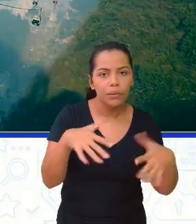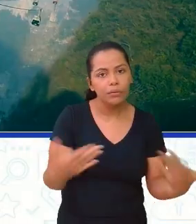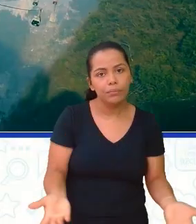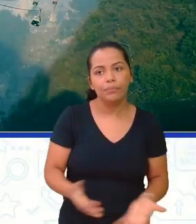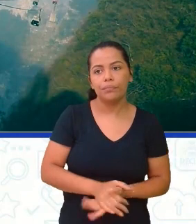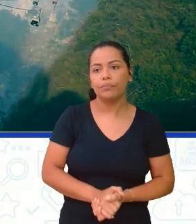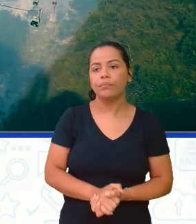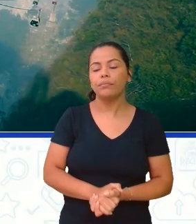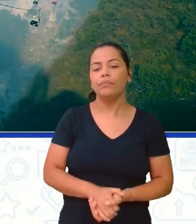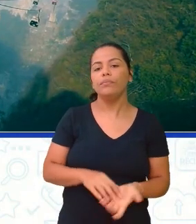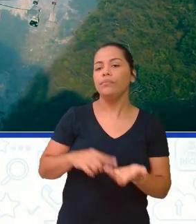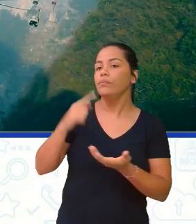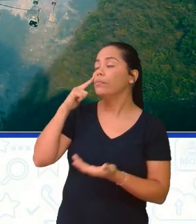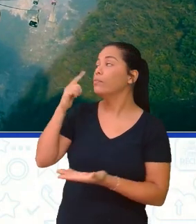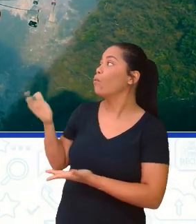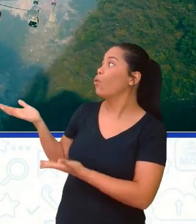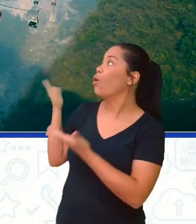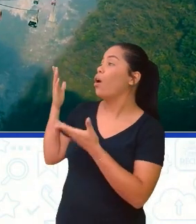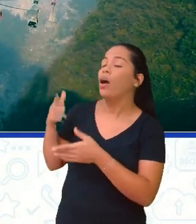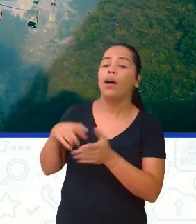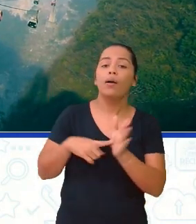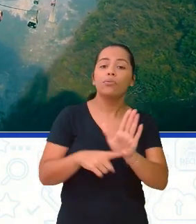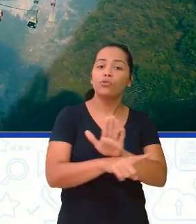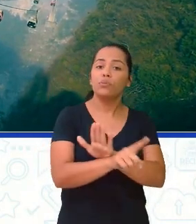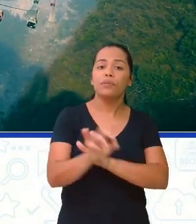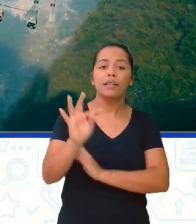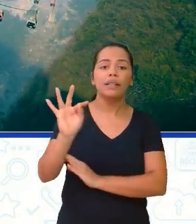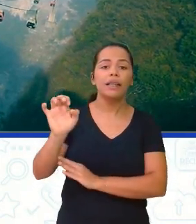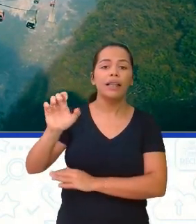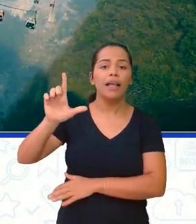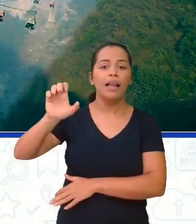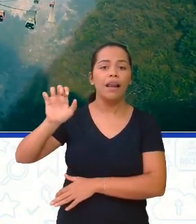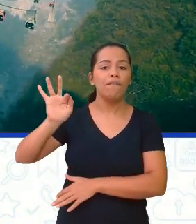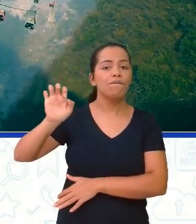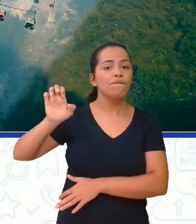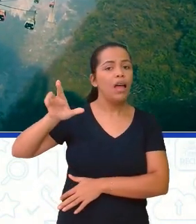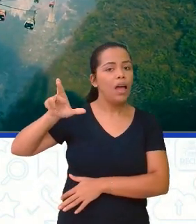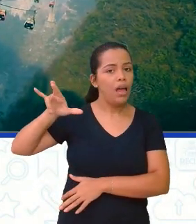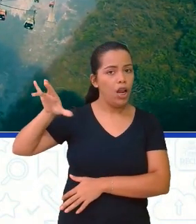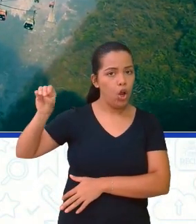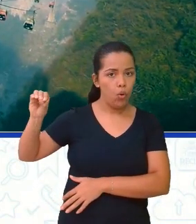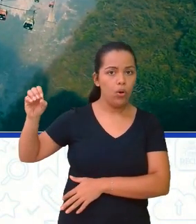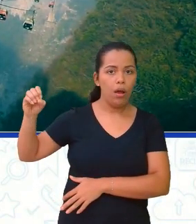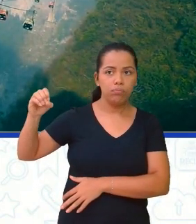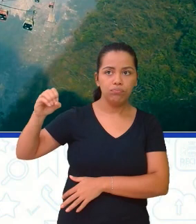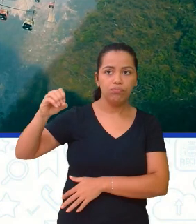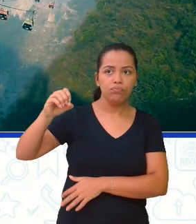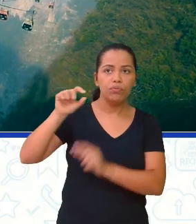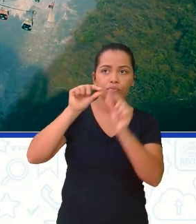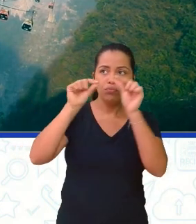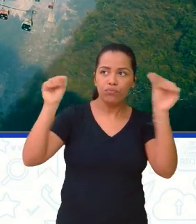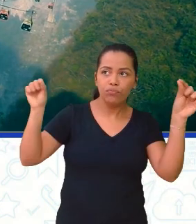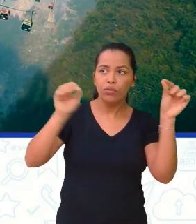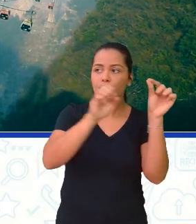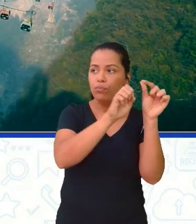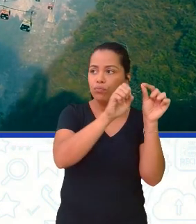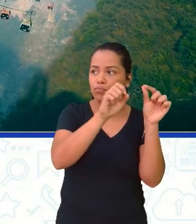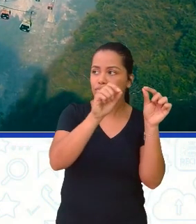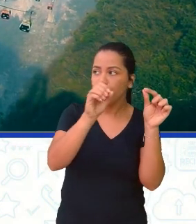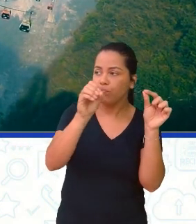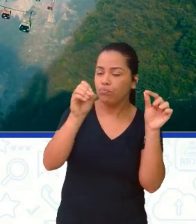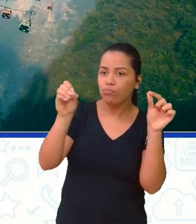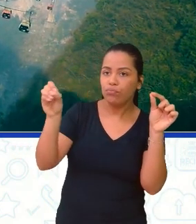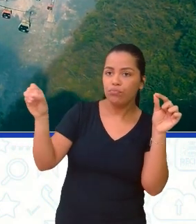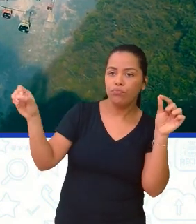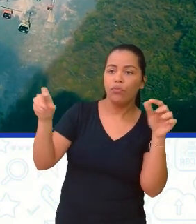Então, eu trouxe para vocês aí a questão do teleférico. Então, observem bem. E quando a gente fala aí em